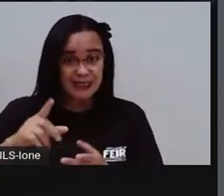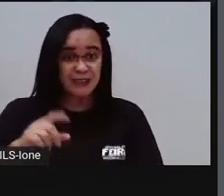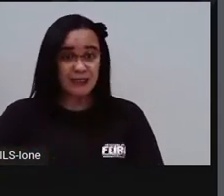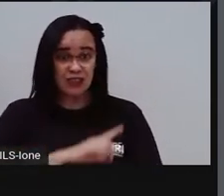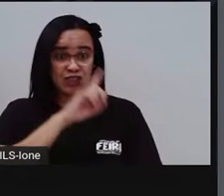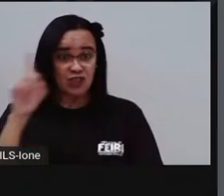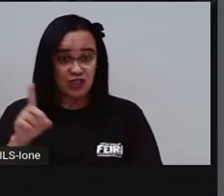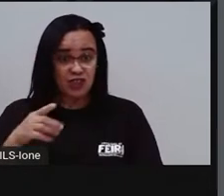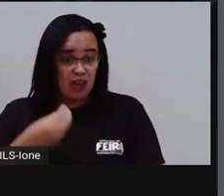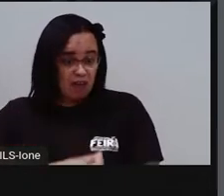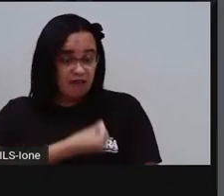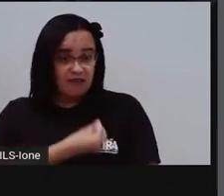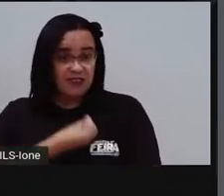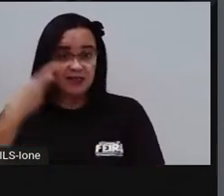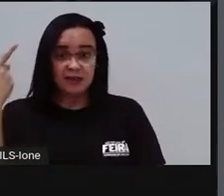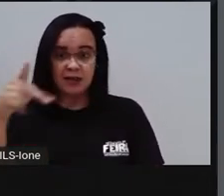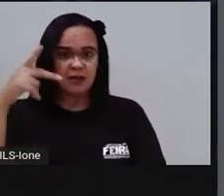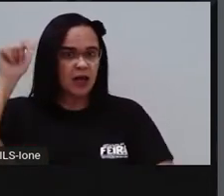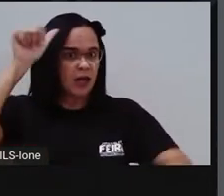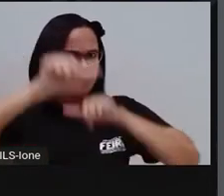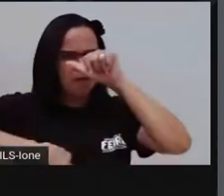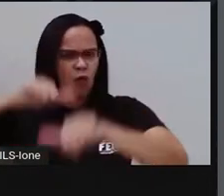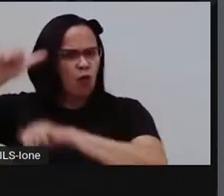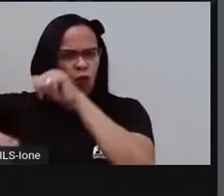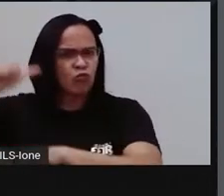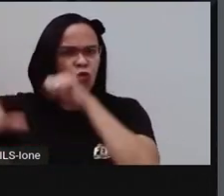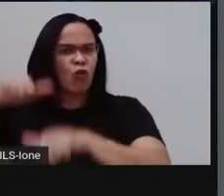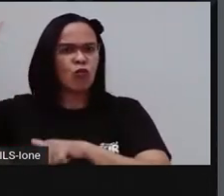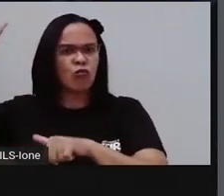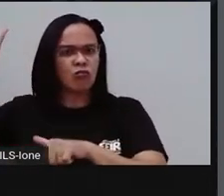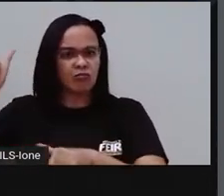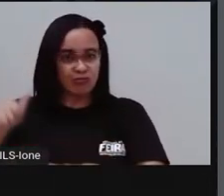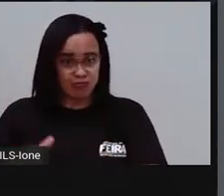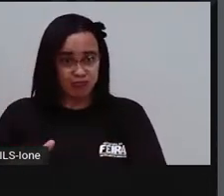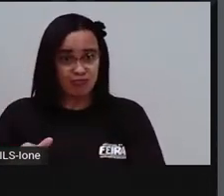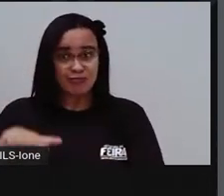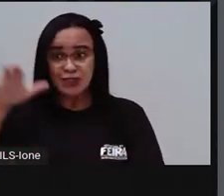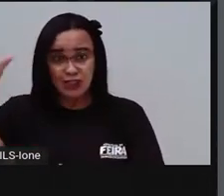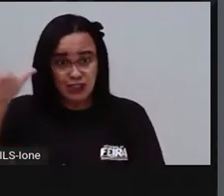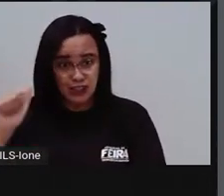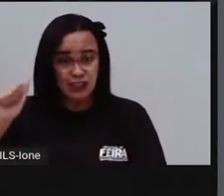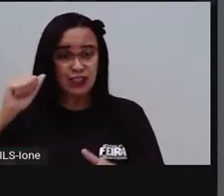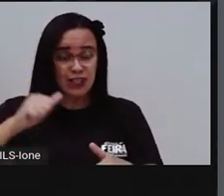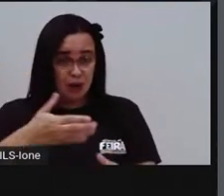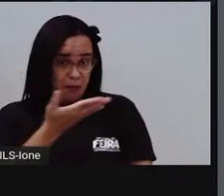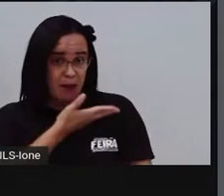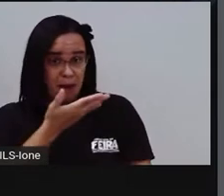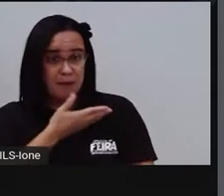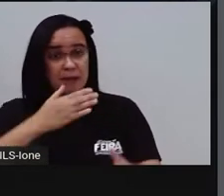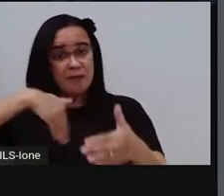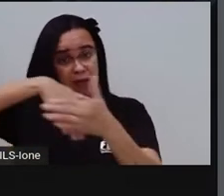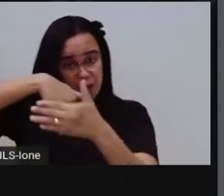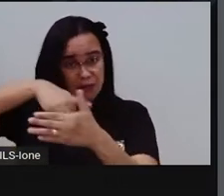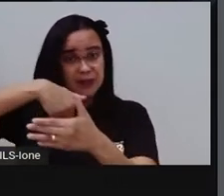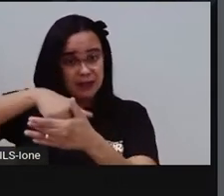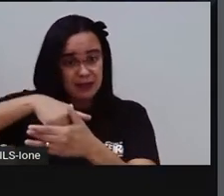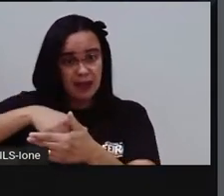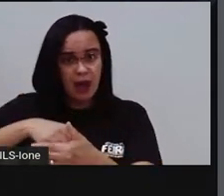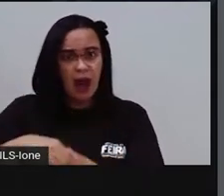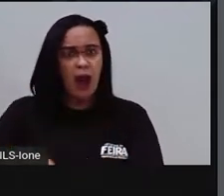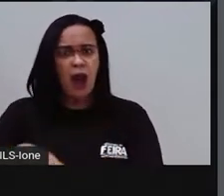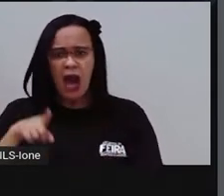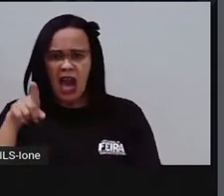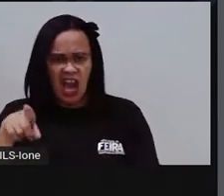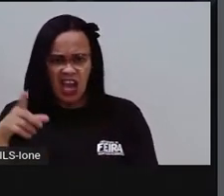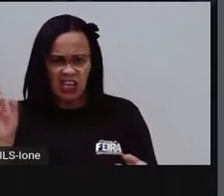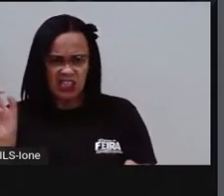Quando os amigos o chamam para jogar futebol ou queimado, Pedro responde animado. Oba! Vamos